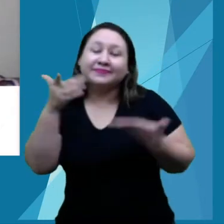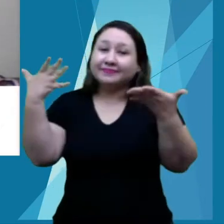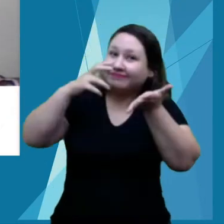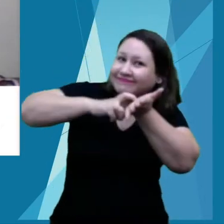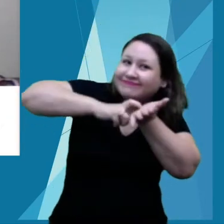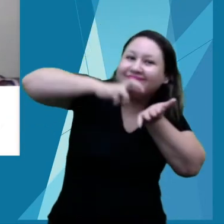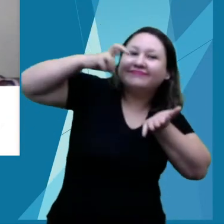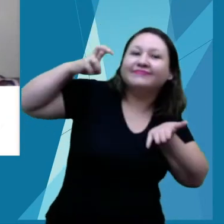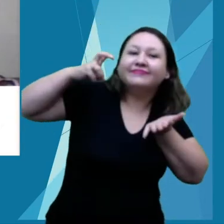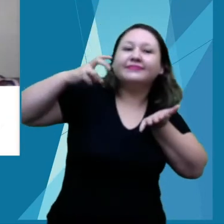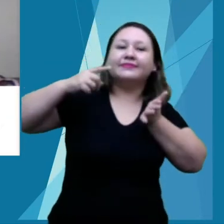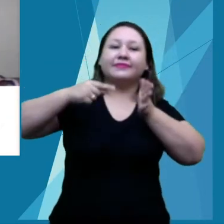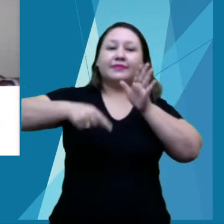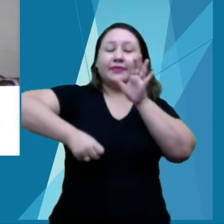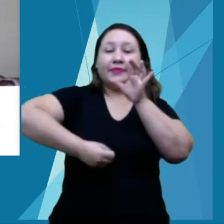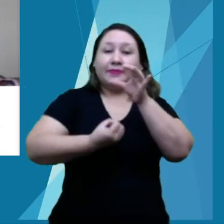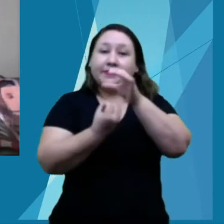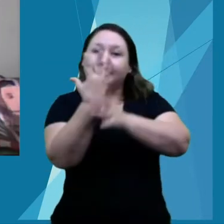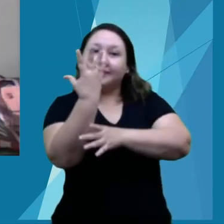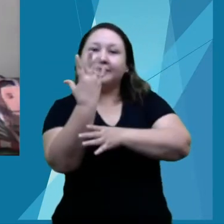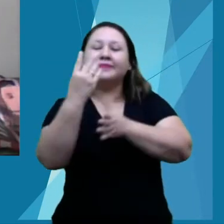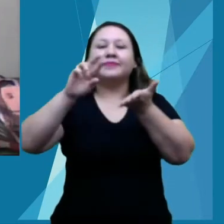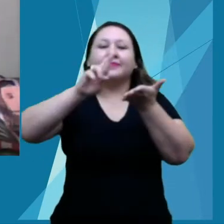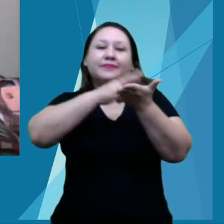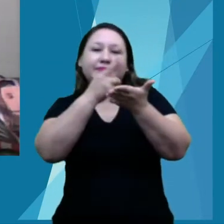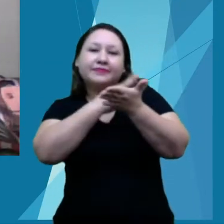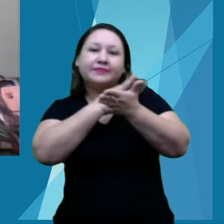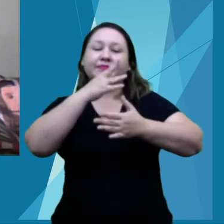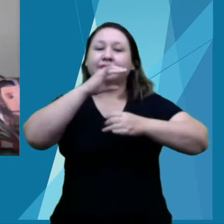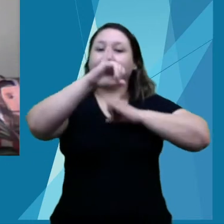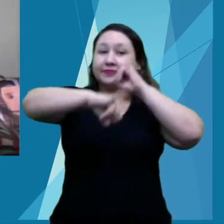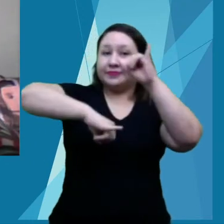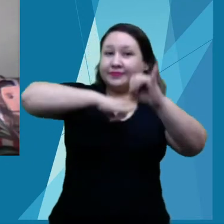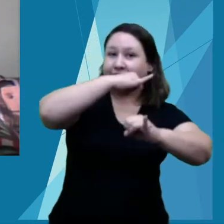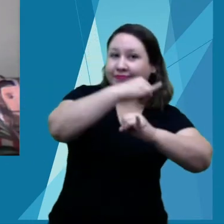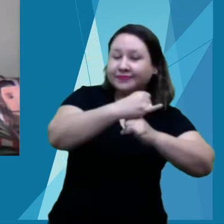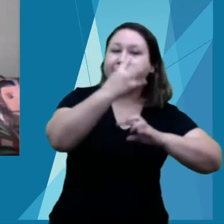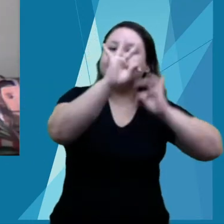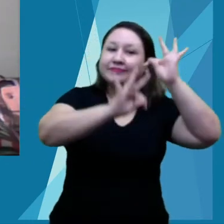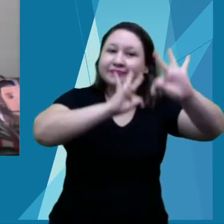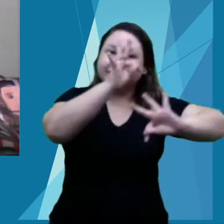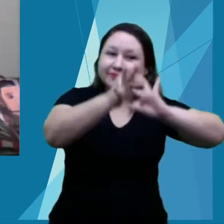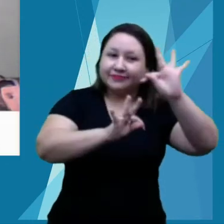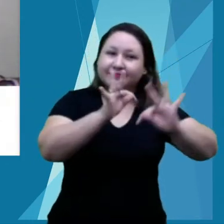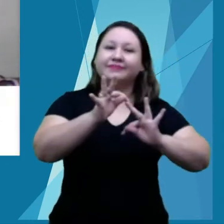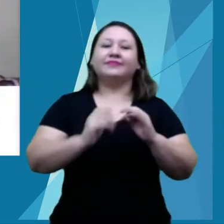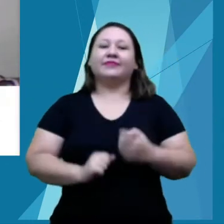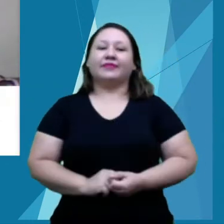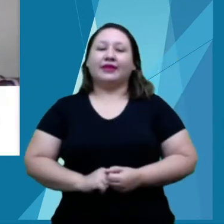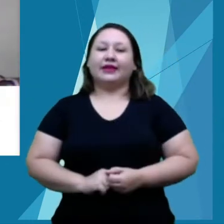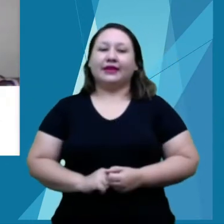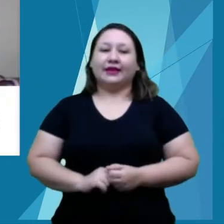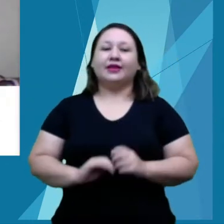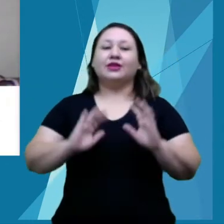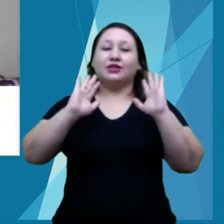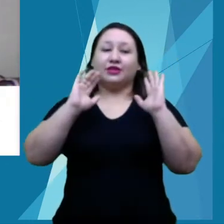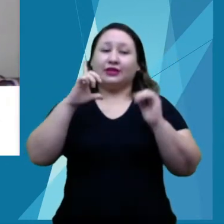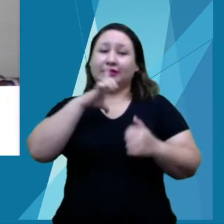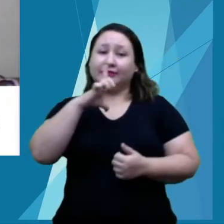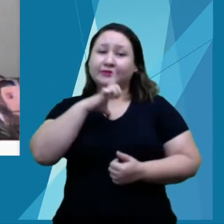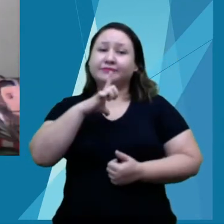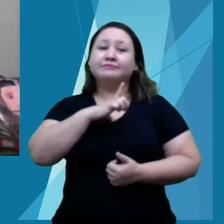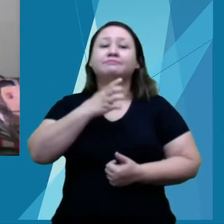primeira revista científica do IFAC, A Conexão na Amazônia e mais três livros, dois de